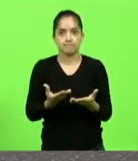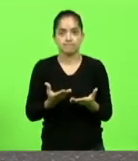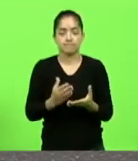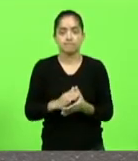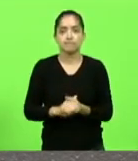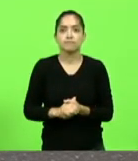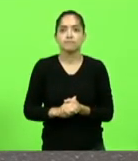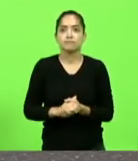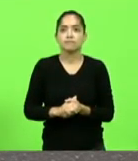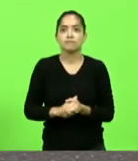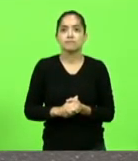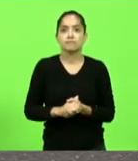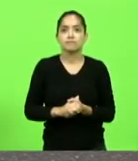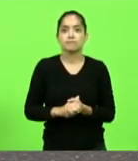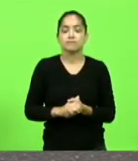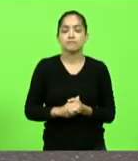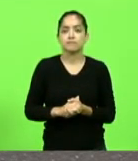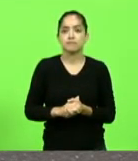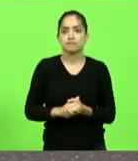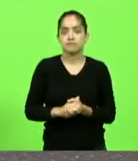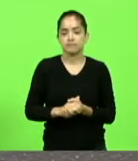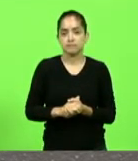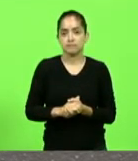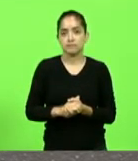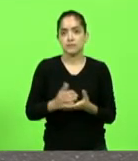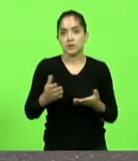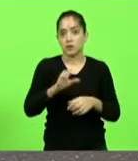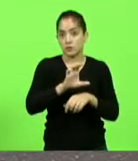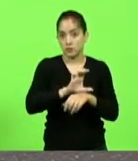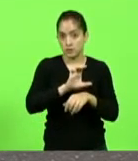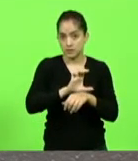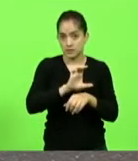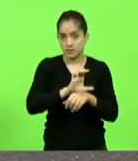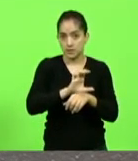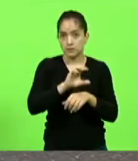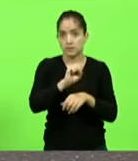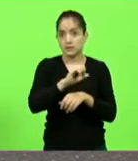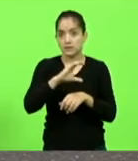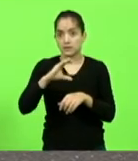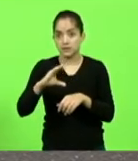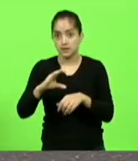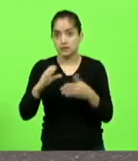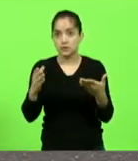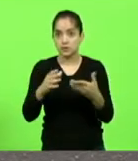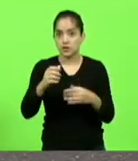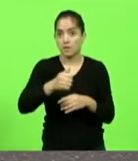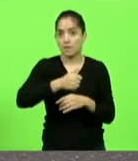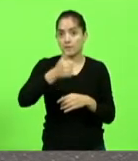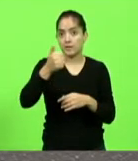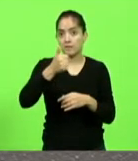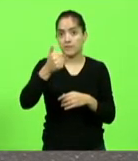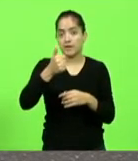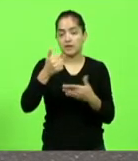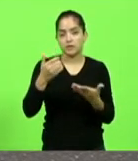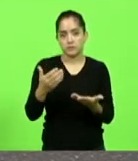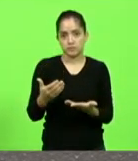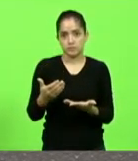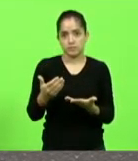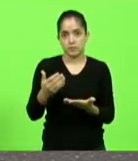virar esse nosso estado que já é considerado um estado de primeiro mundo imagina